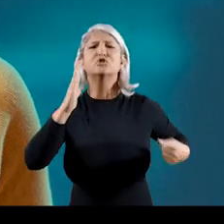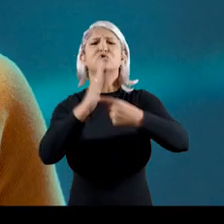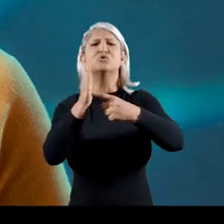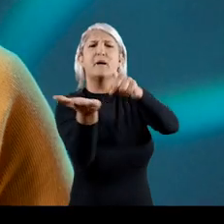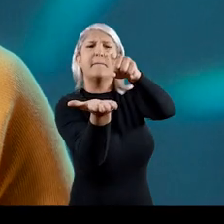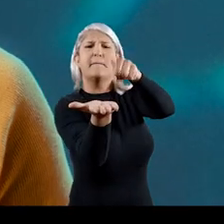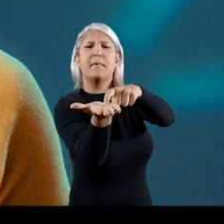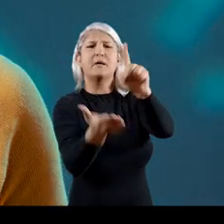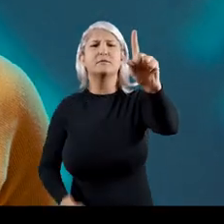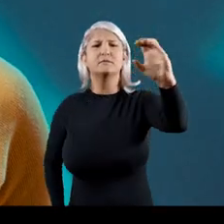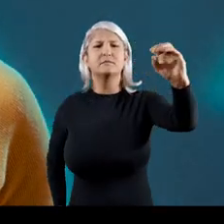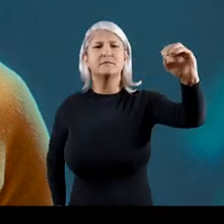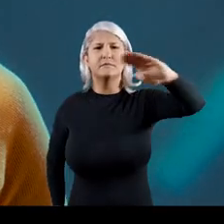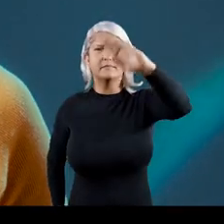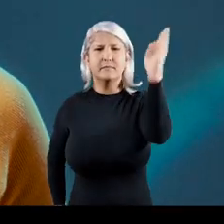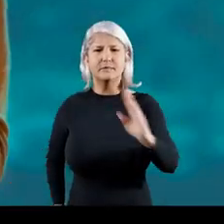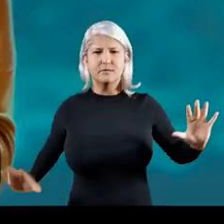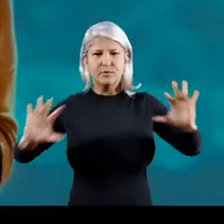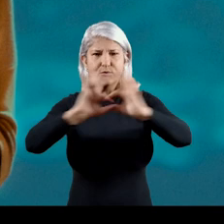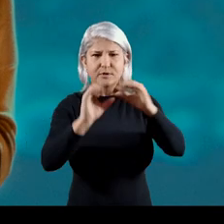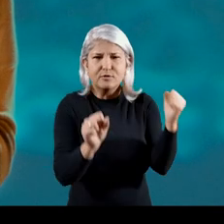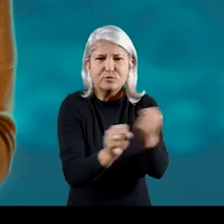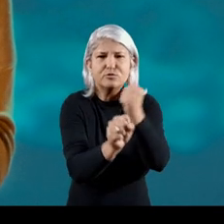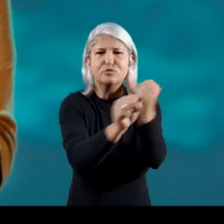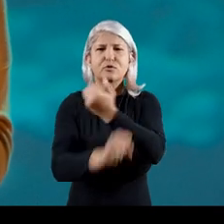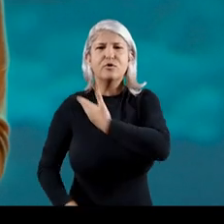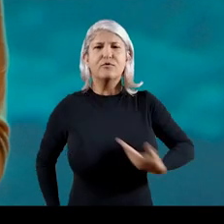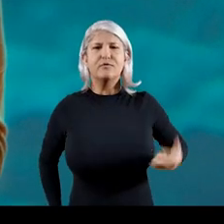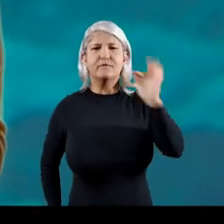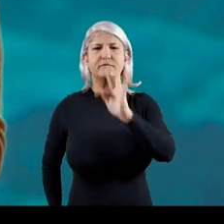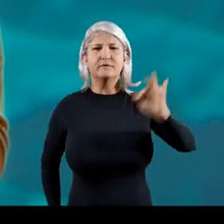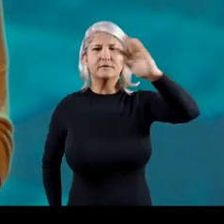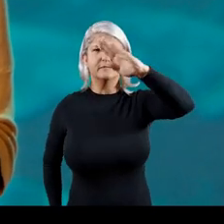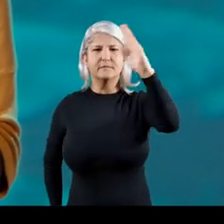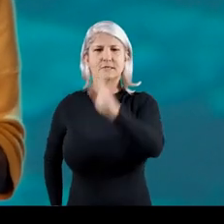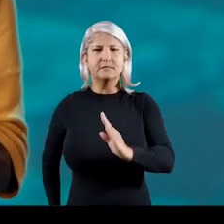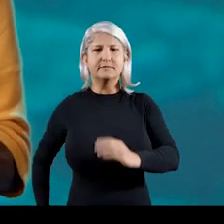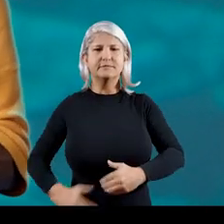Denuncie sempre que suspeitar. Diz que sem. Brasil, União e Reconstrução. Governo Federal. Governo